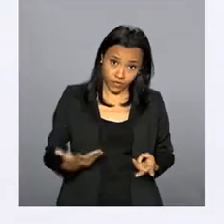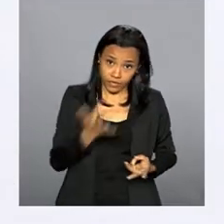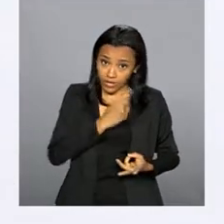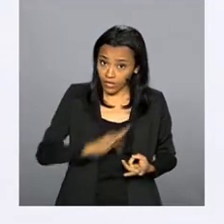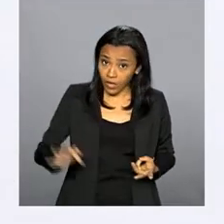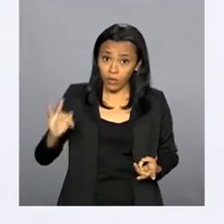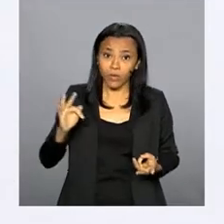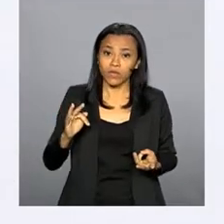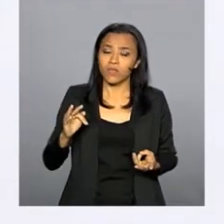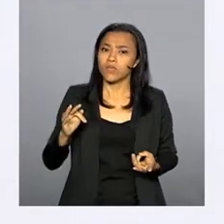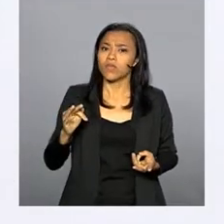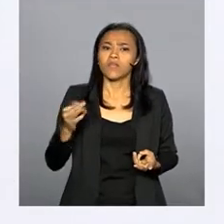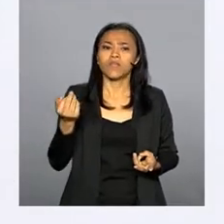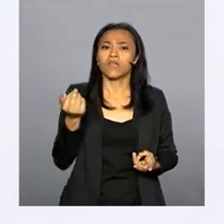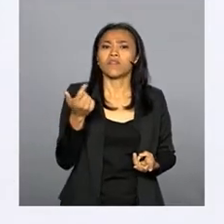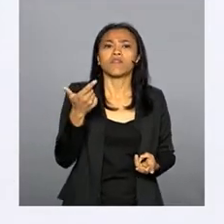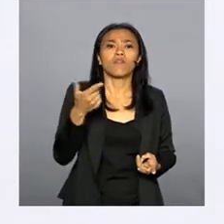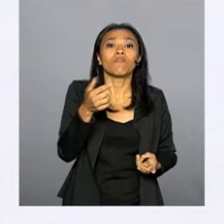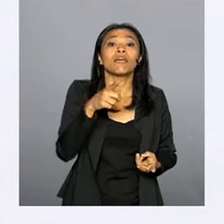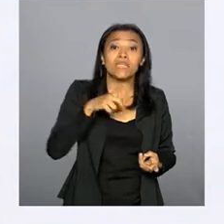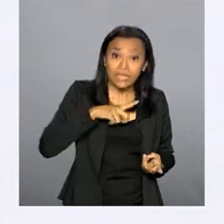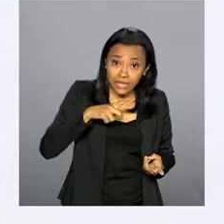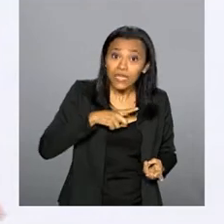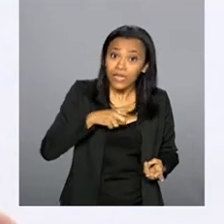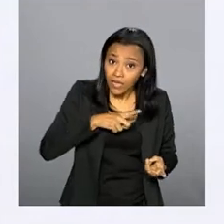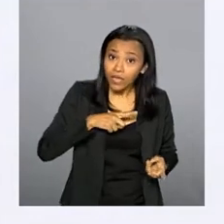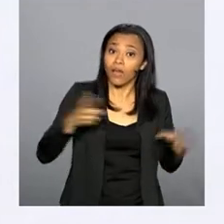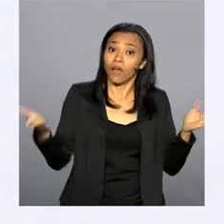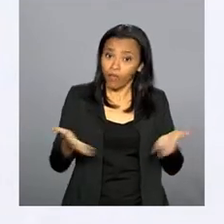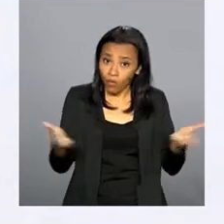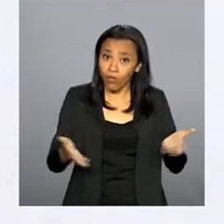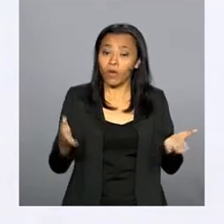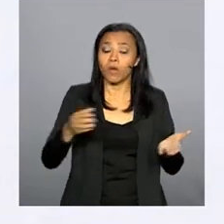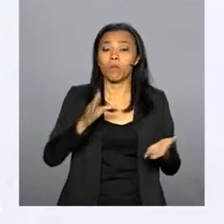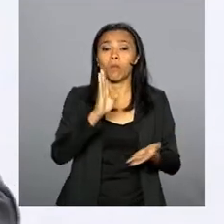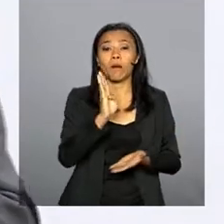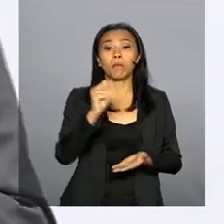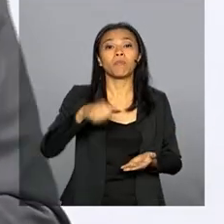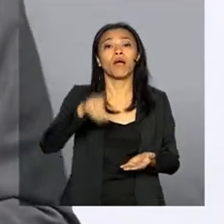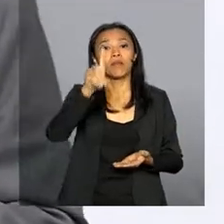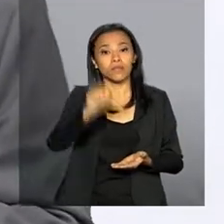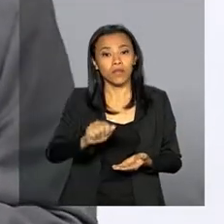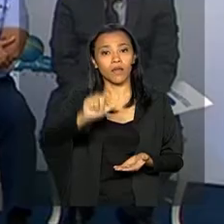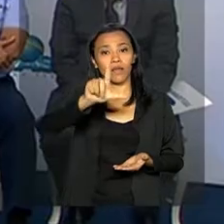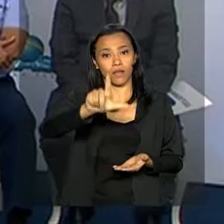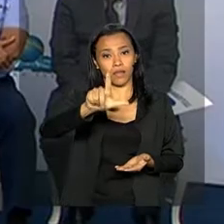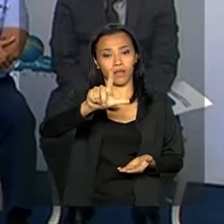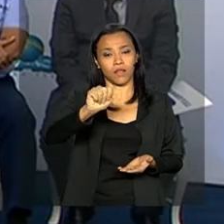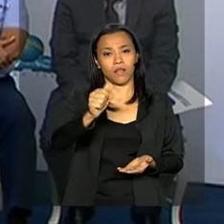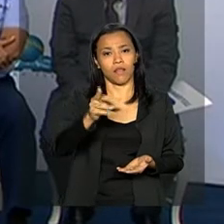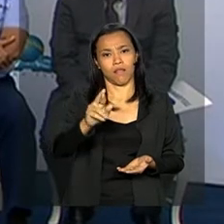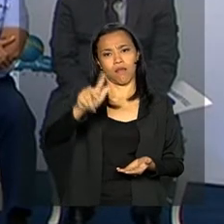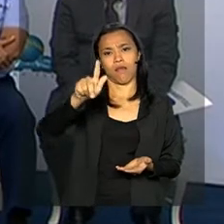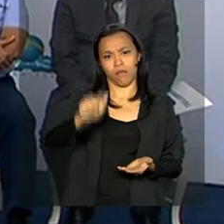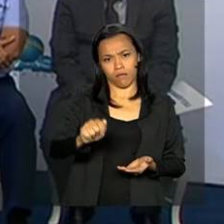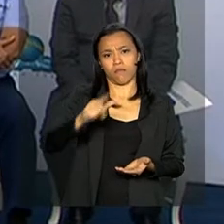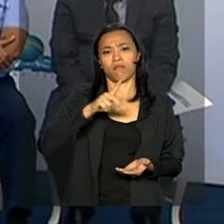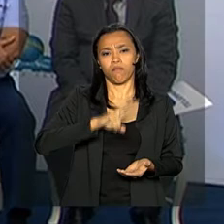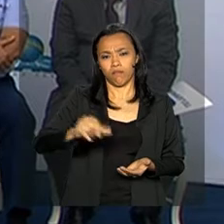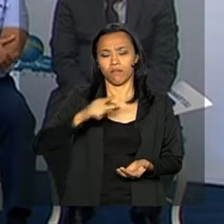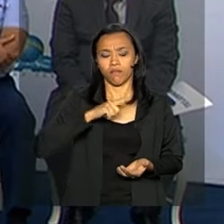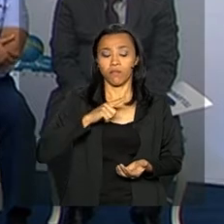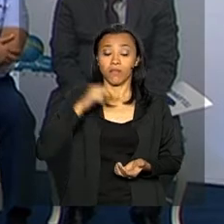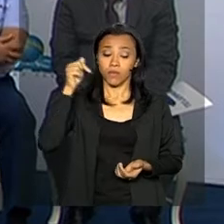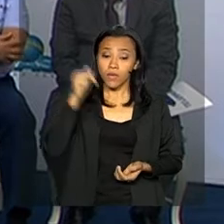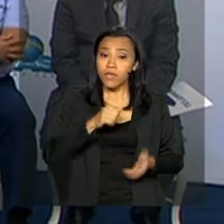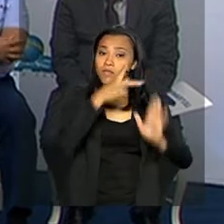que não contará mais com uma banda larga de alta capacidade para oferecer aos seus usuários. Além do mais, esse